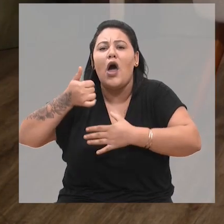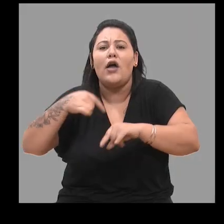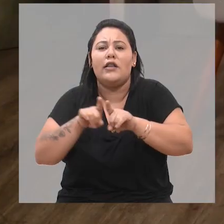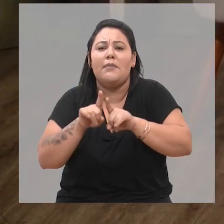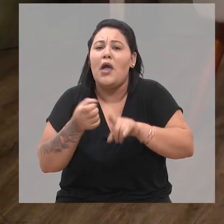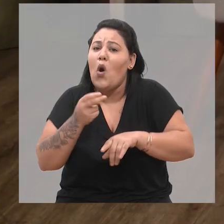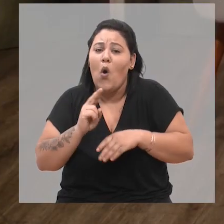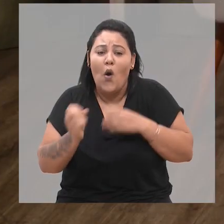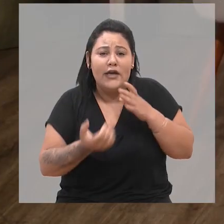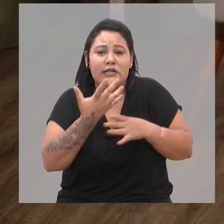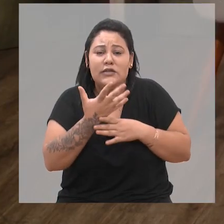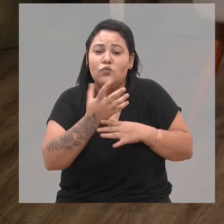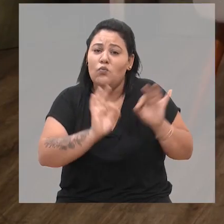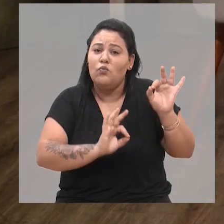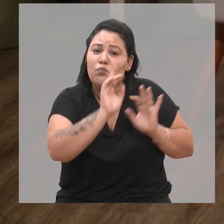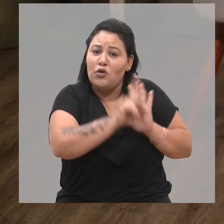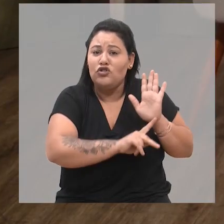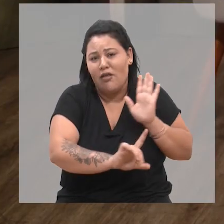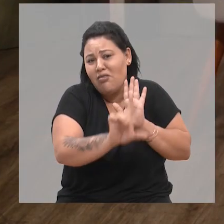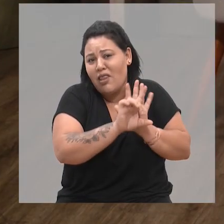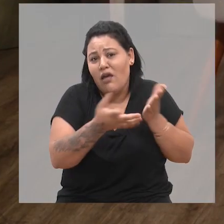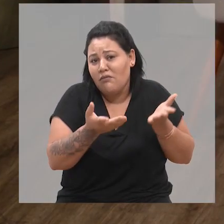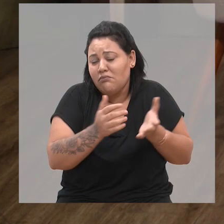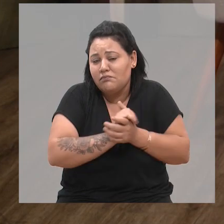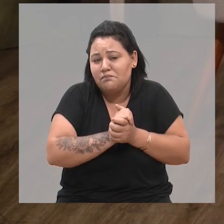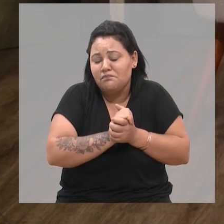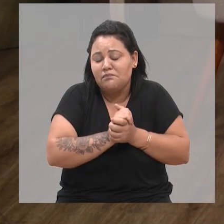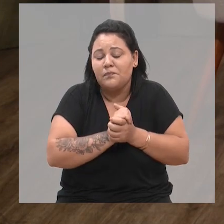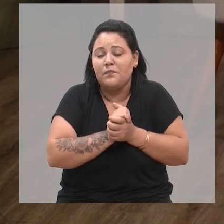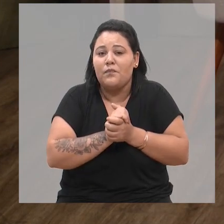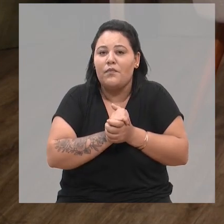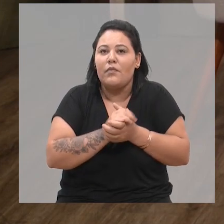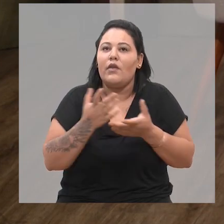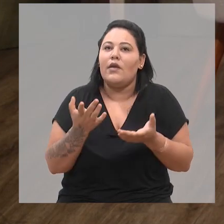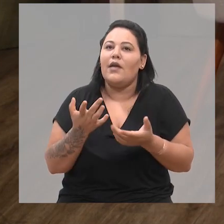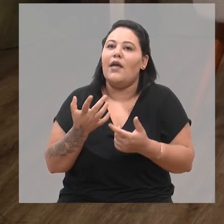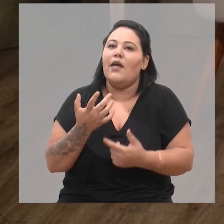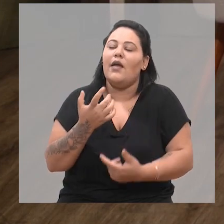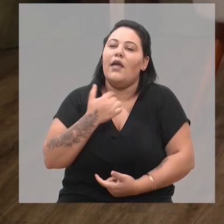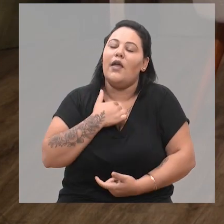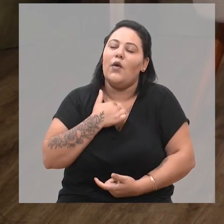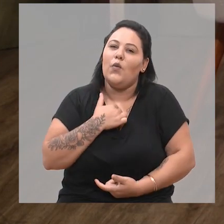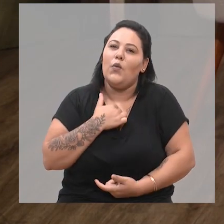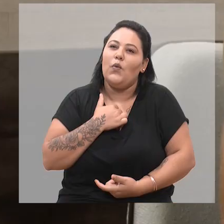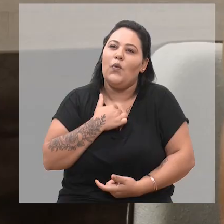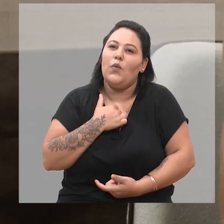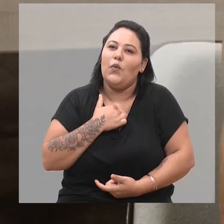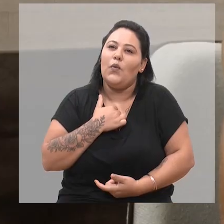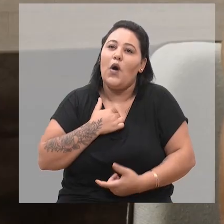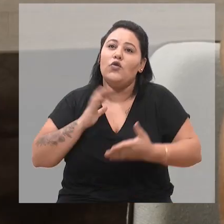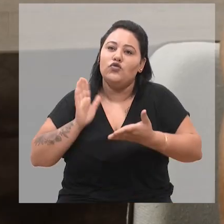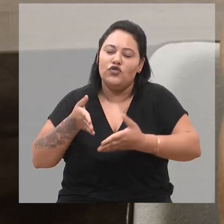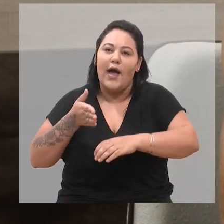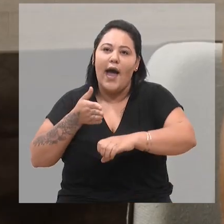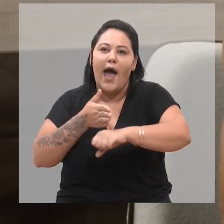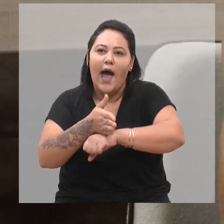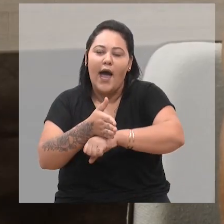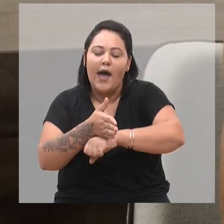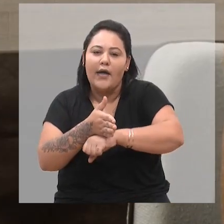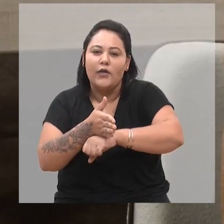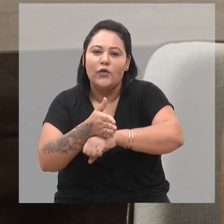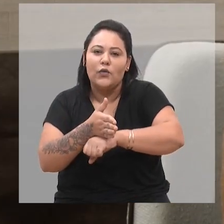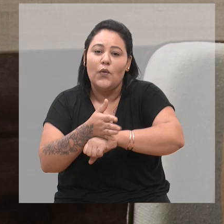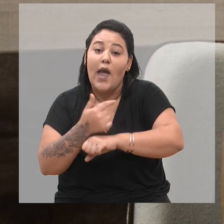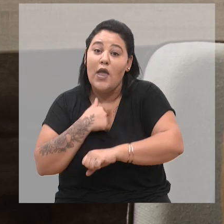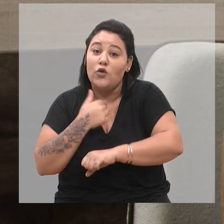até a criação de um projeto de lei. É, eu estou, eu estou, acho que até, até já foi entrado, eu estou